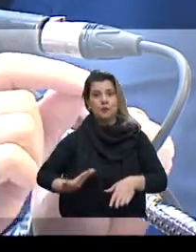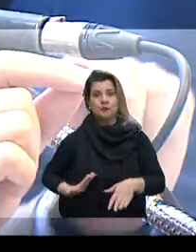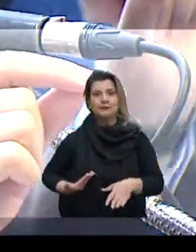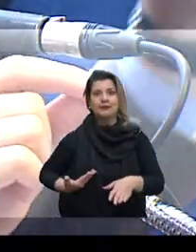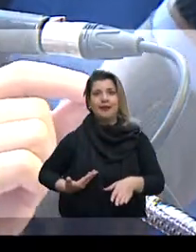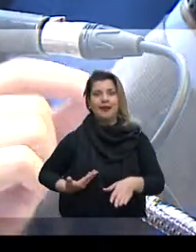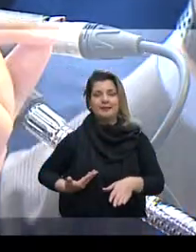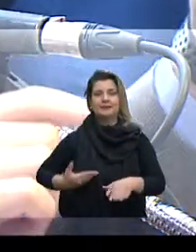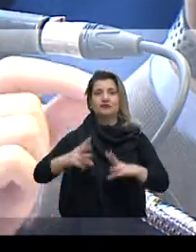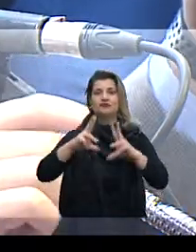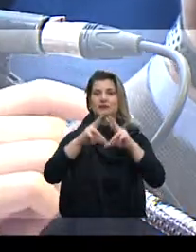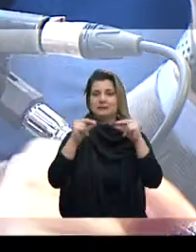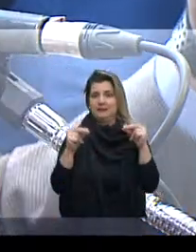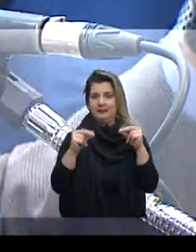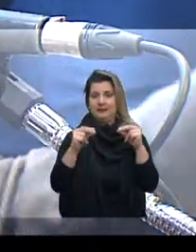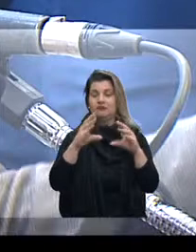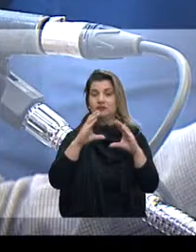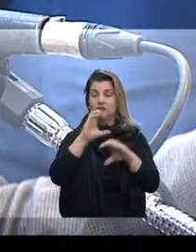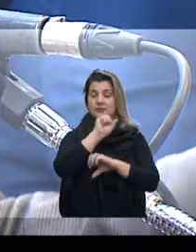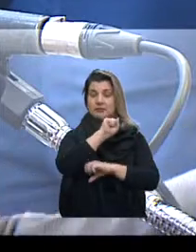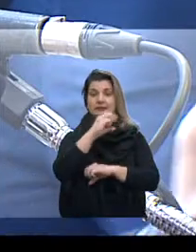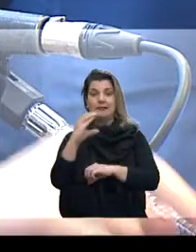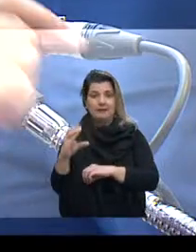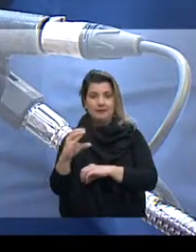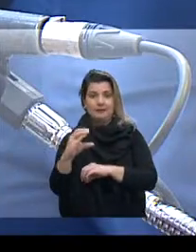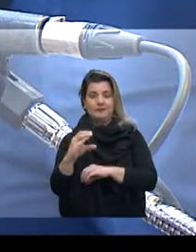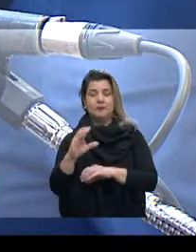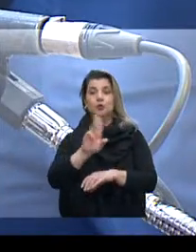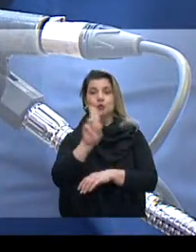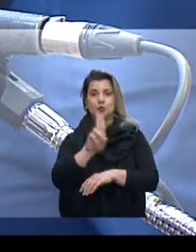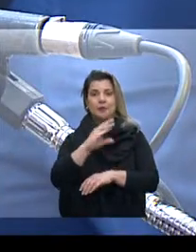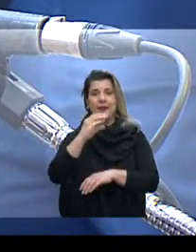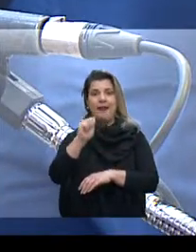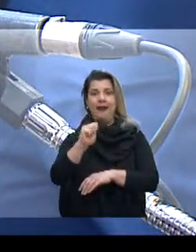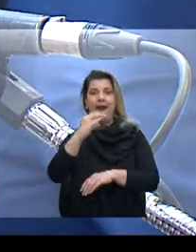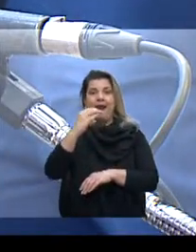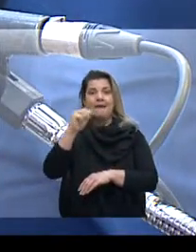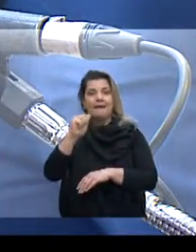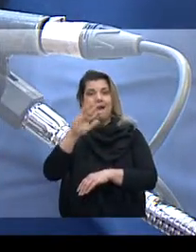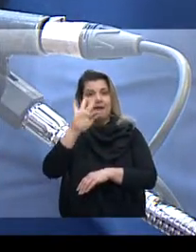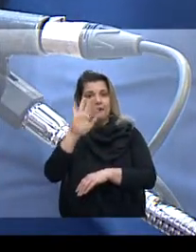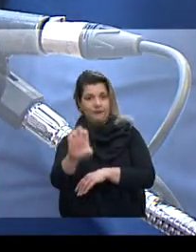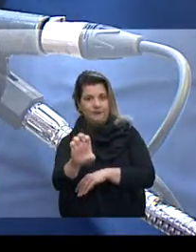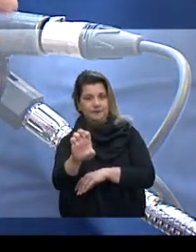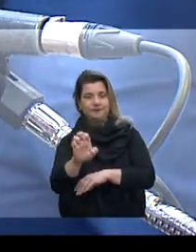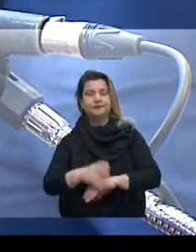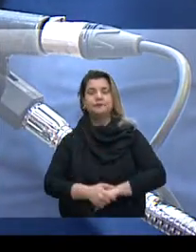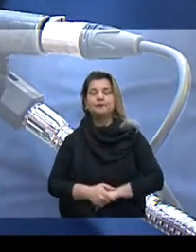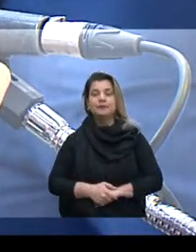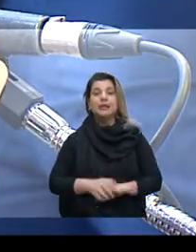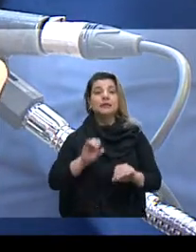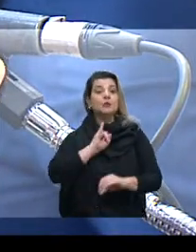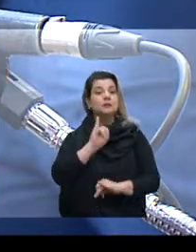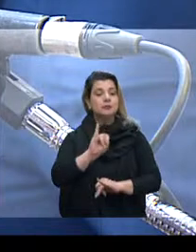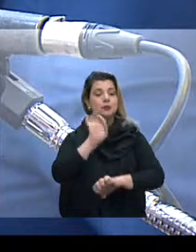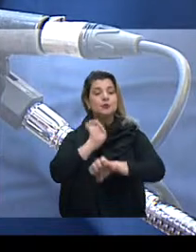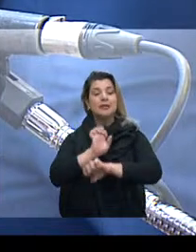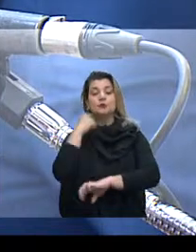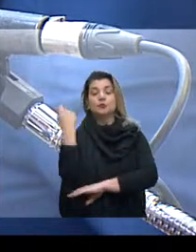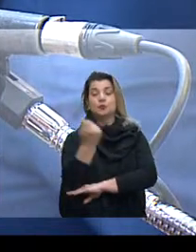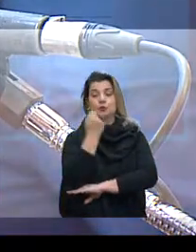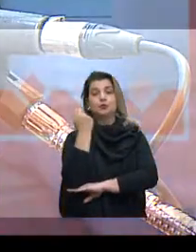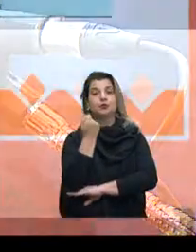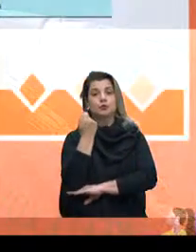entidade correlata ao nosso comungue, chamada ACAF, lá em Santa Catarina. Então, se o Estado do Rio Grande do Sul